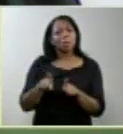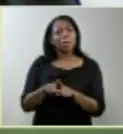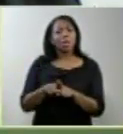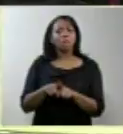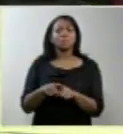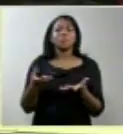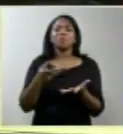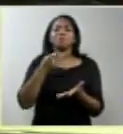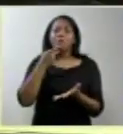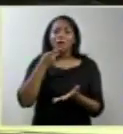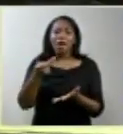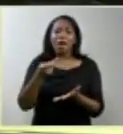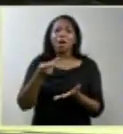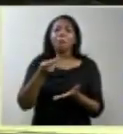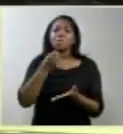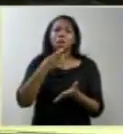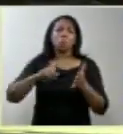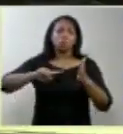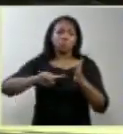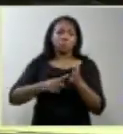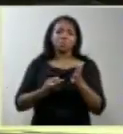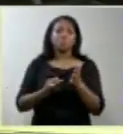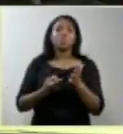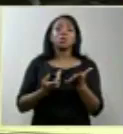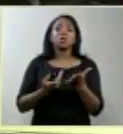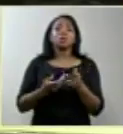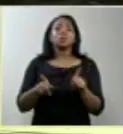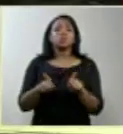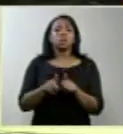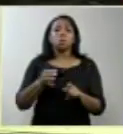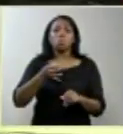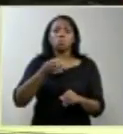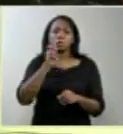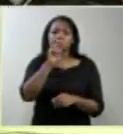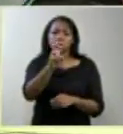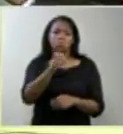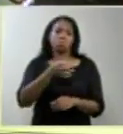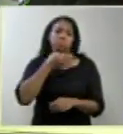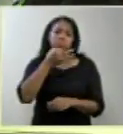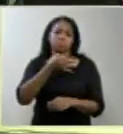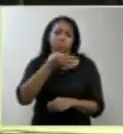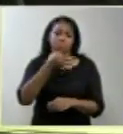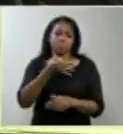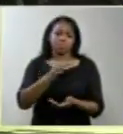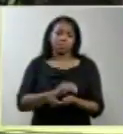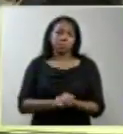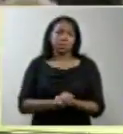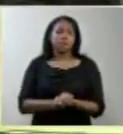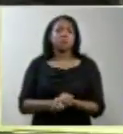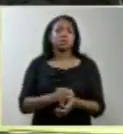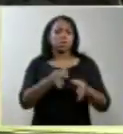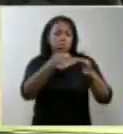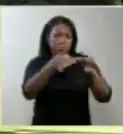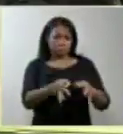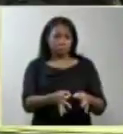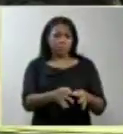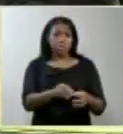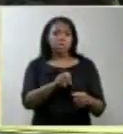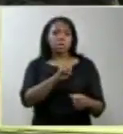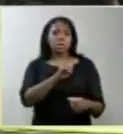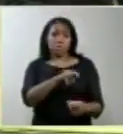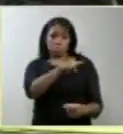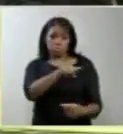assentar, uma por uma, cinco proposições, e pedir a vossa excelência que as confirme, se for esta a sua